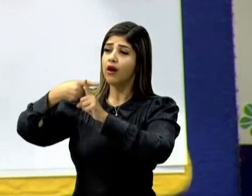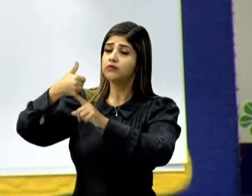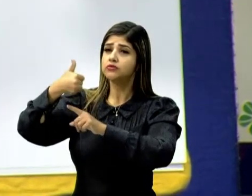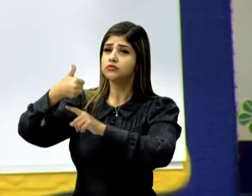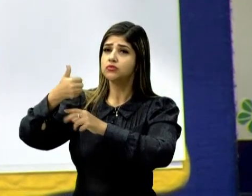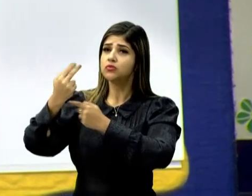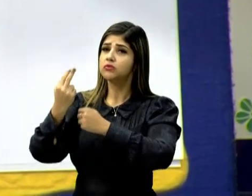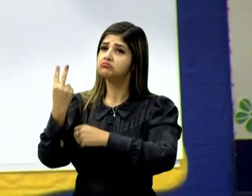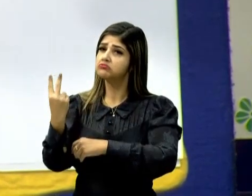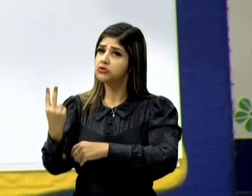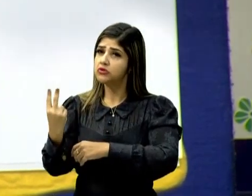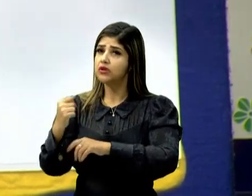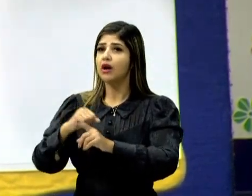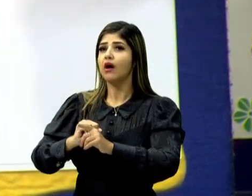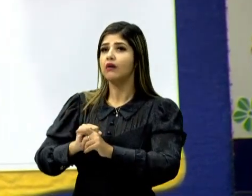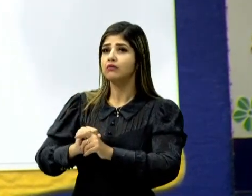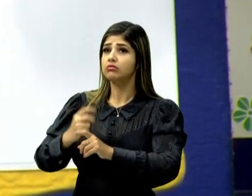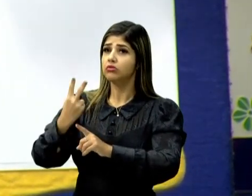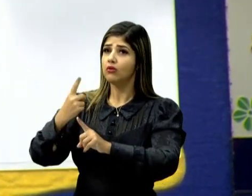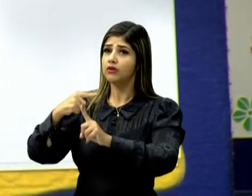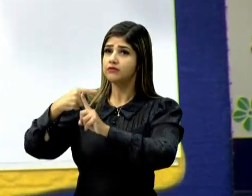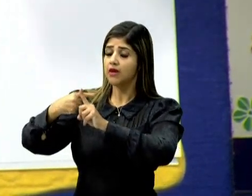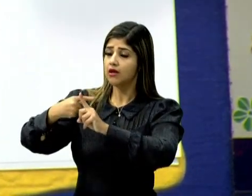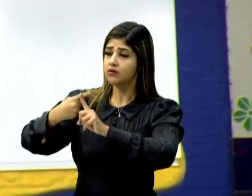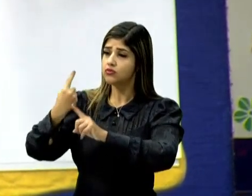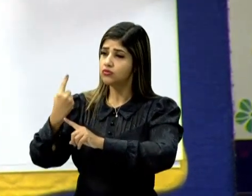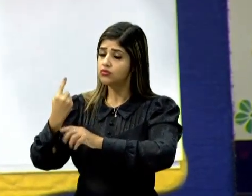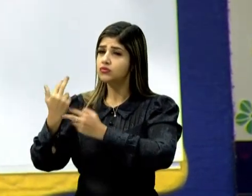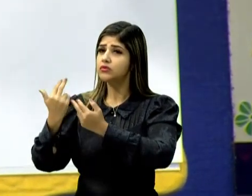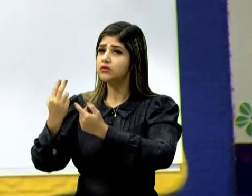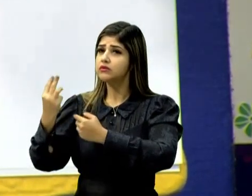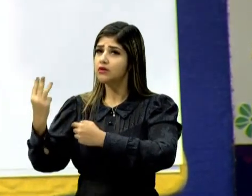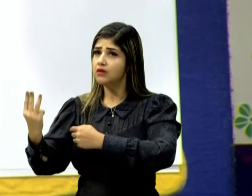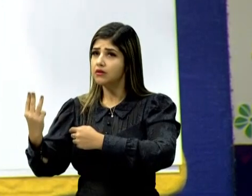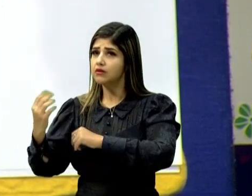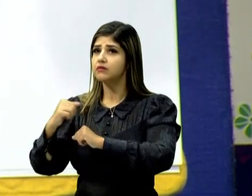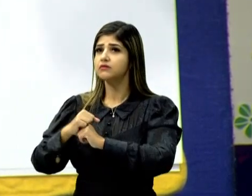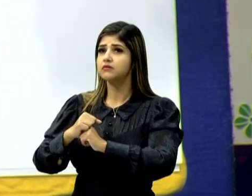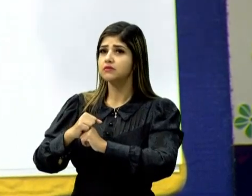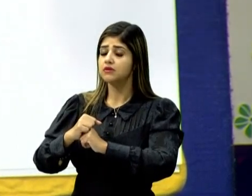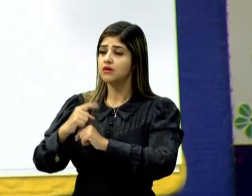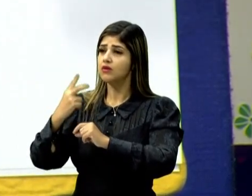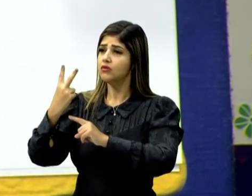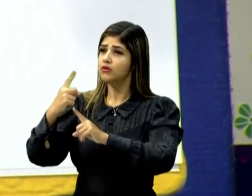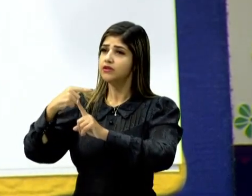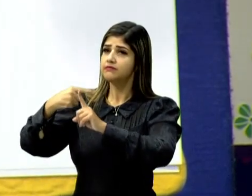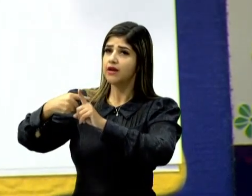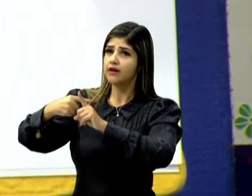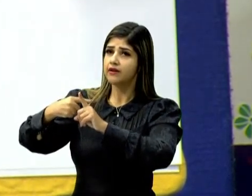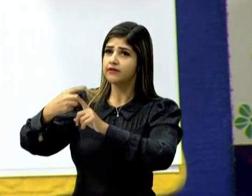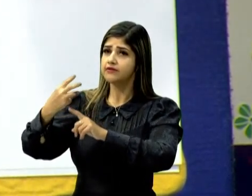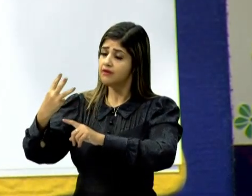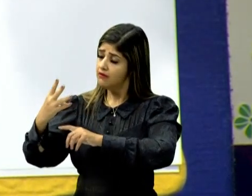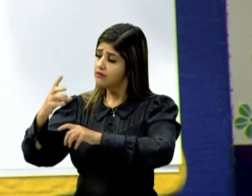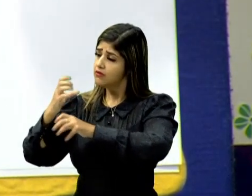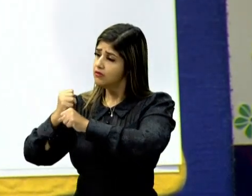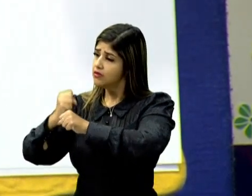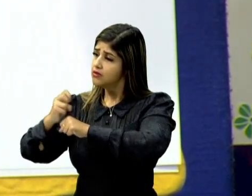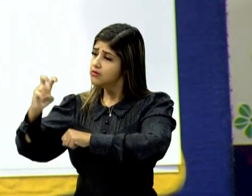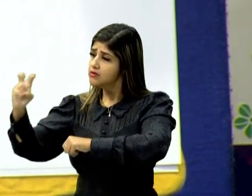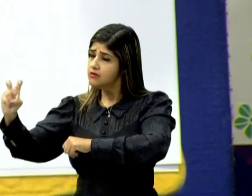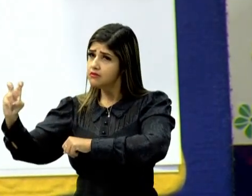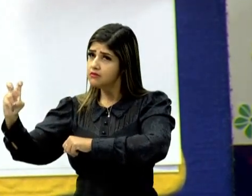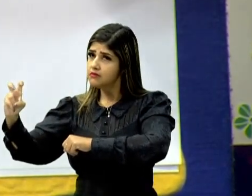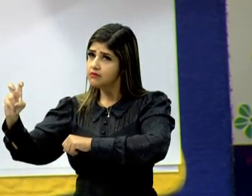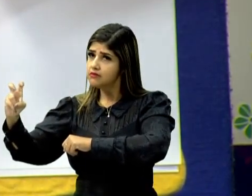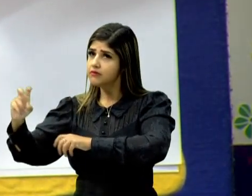E agora, vou pegar 2 mais 1, dá 3. E eu vou pegar o 2 e o 3 e vou somar e dá 5. E vou pegar o 3